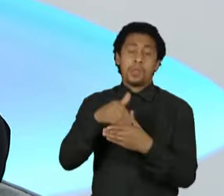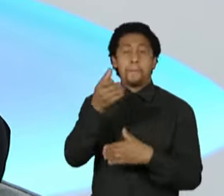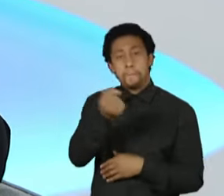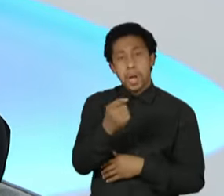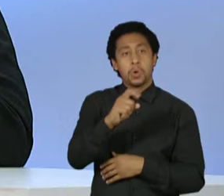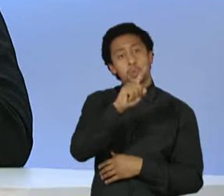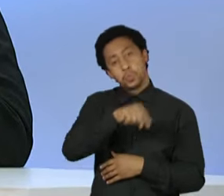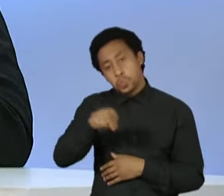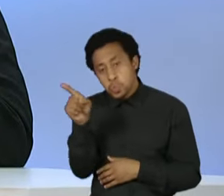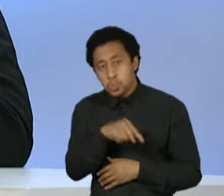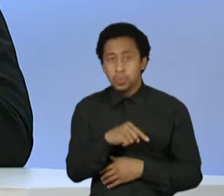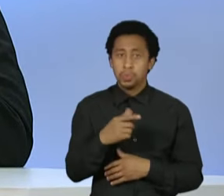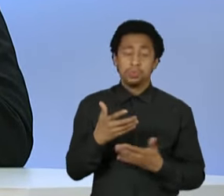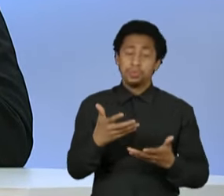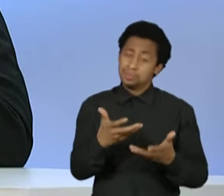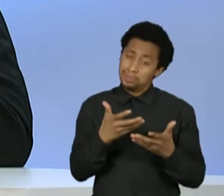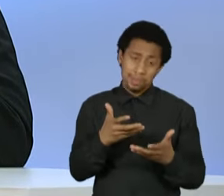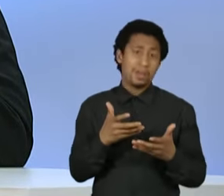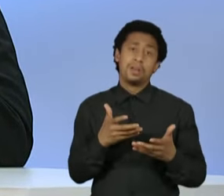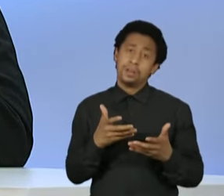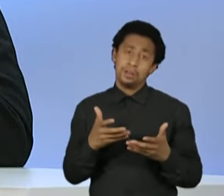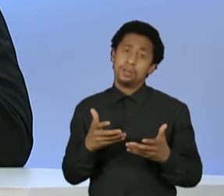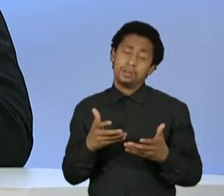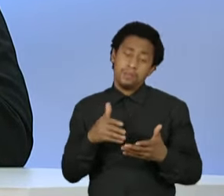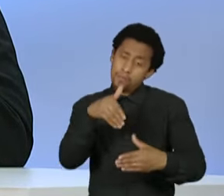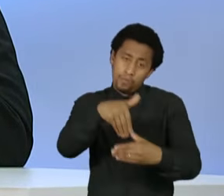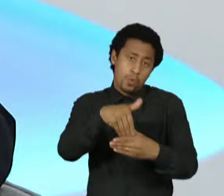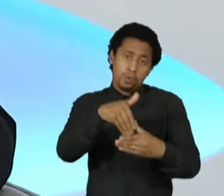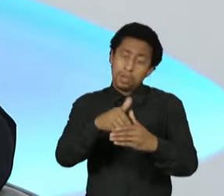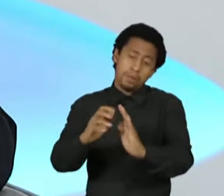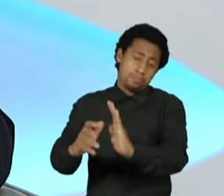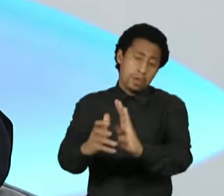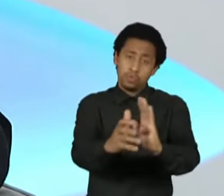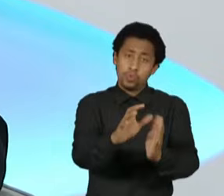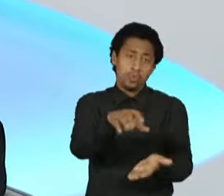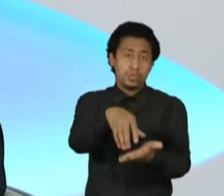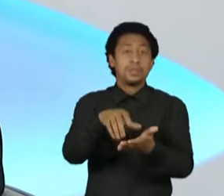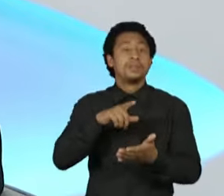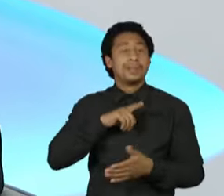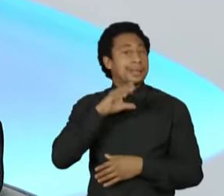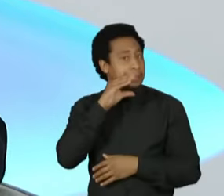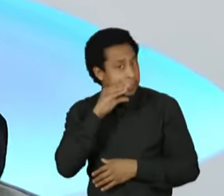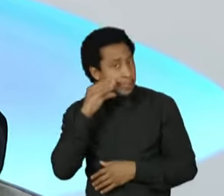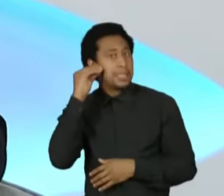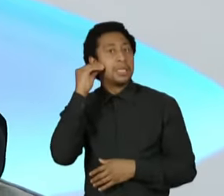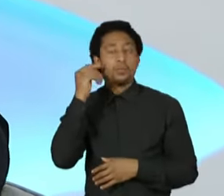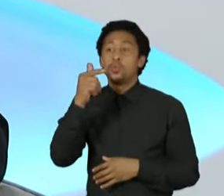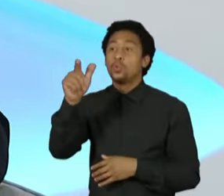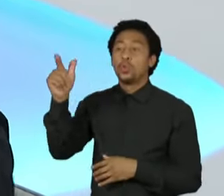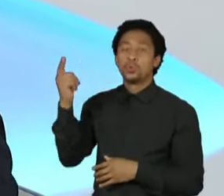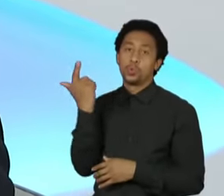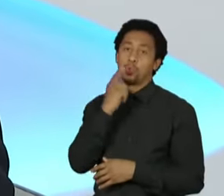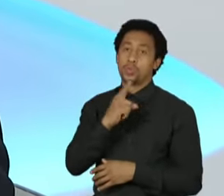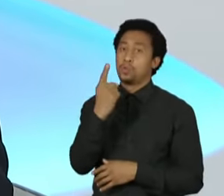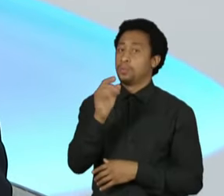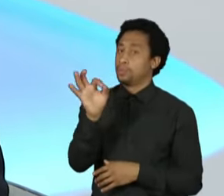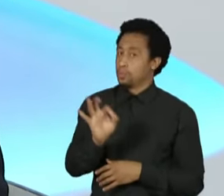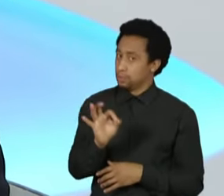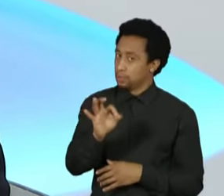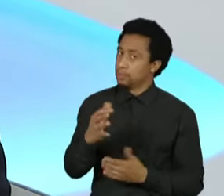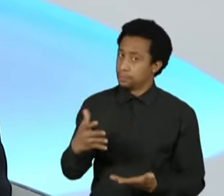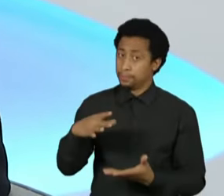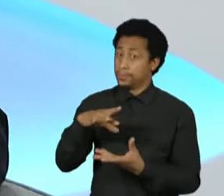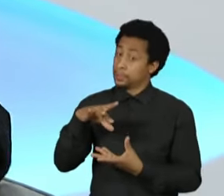busca a alternativa do centro. Hoje nós temos aí de Ciro até o que pontua 1%. Então, numa democracia forte,